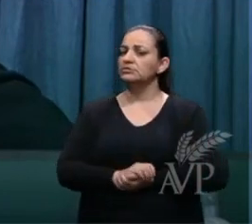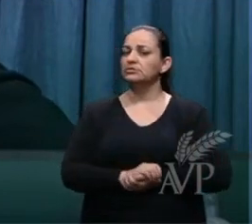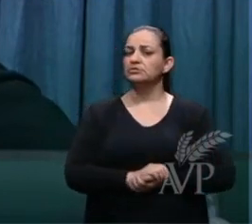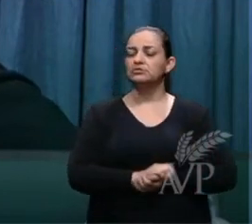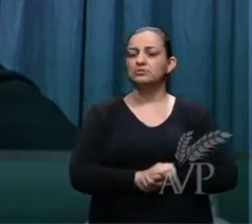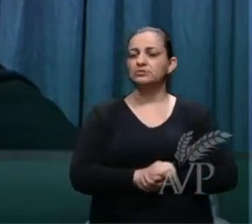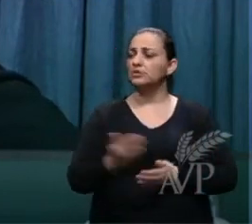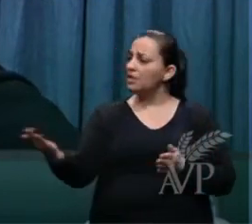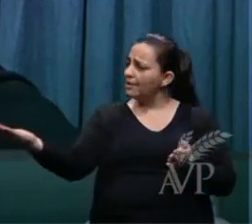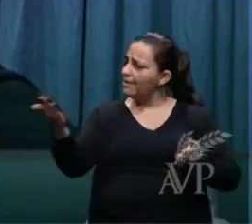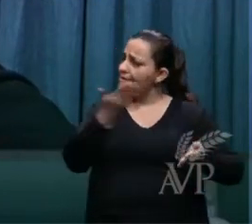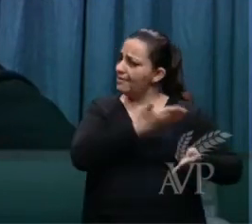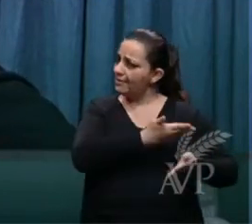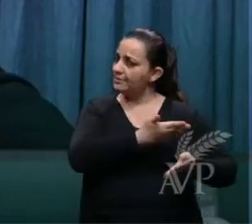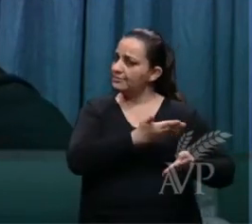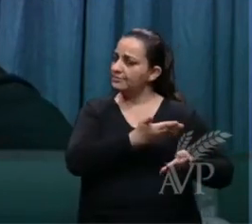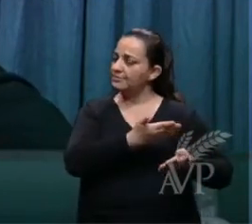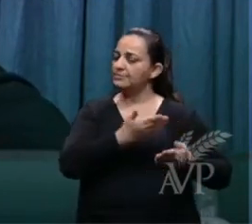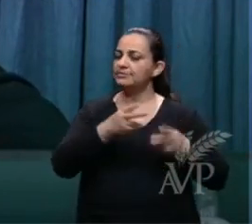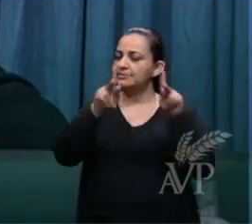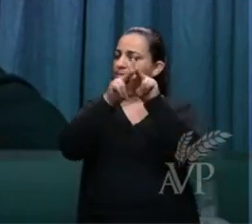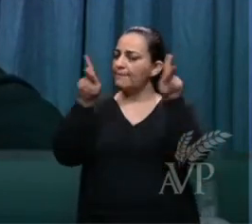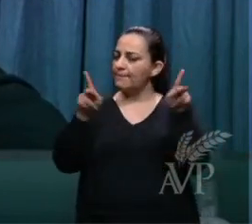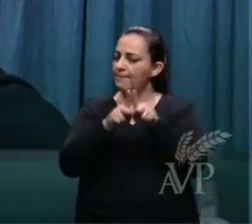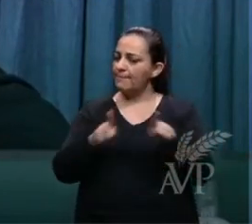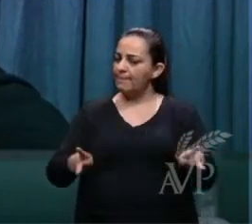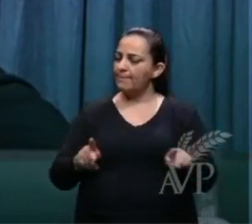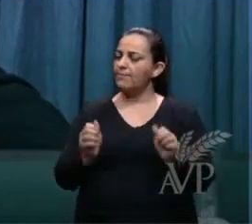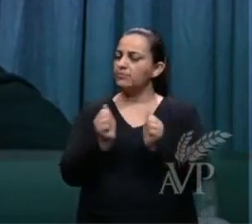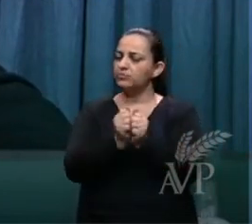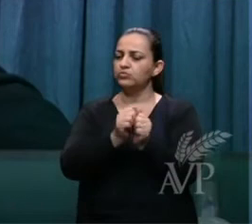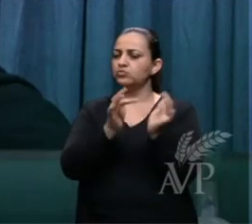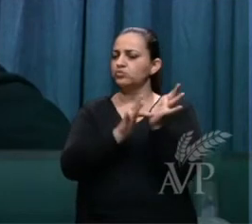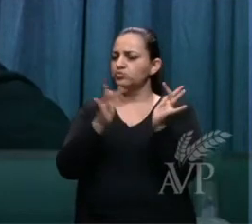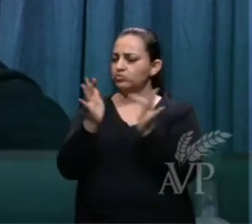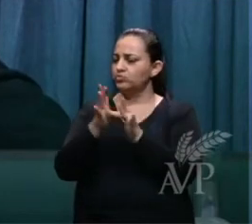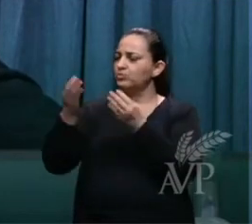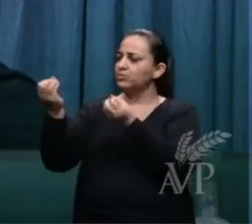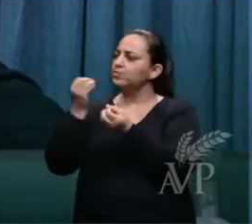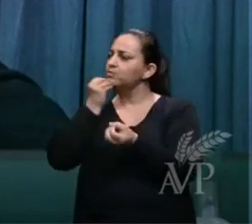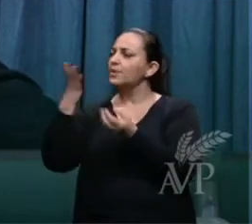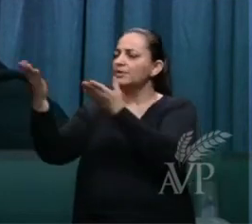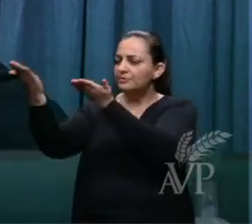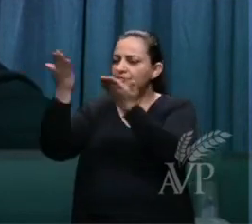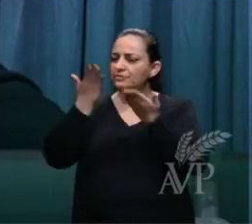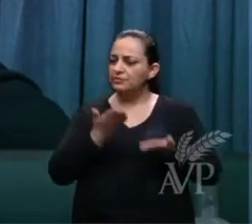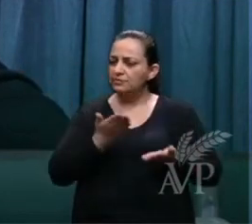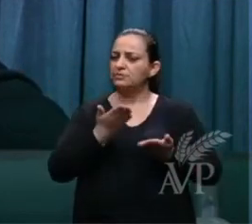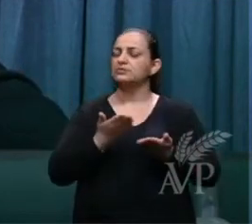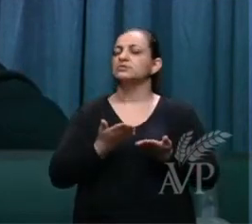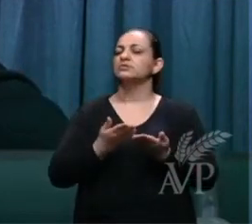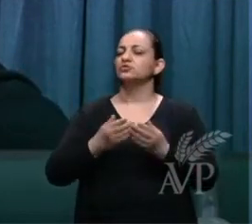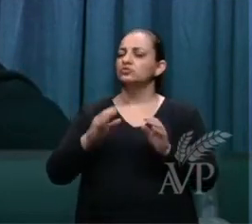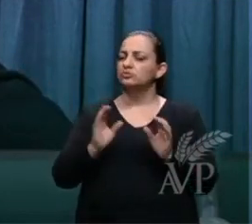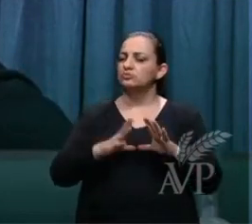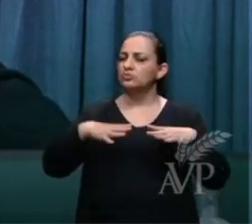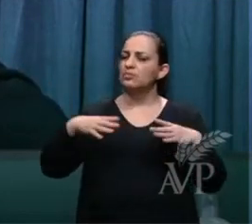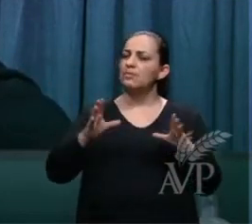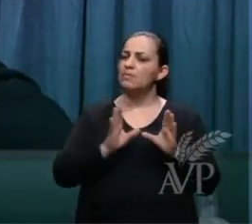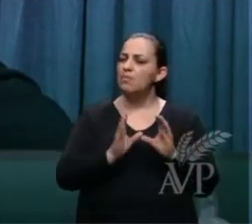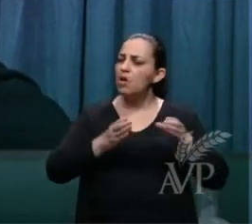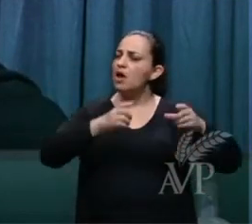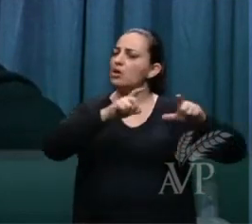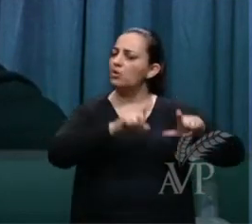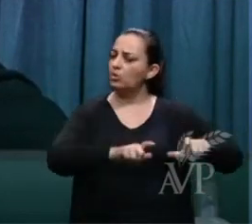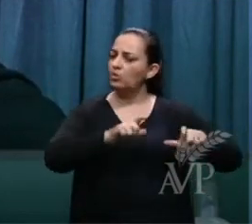entre no gozo do teu senhor vinde benditos de meu pai para o reino que vos está